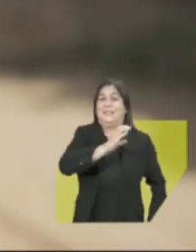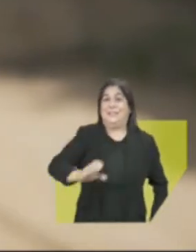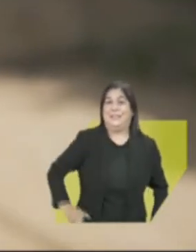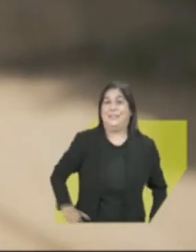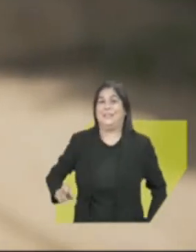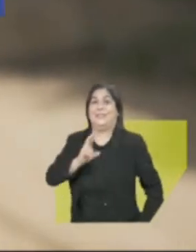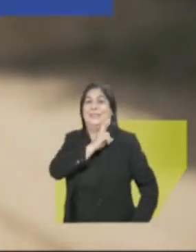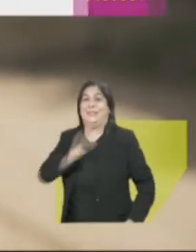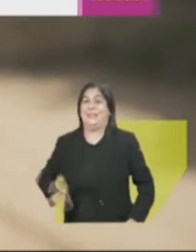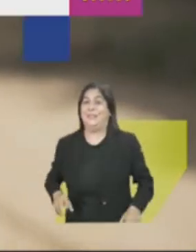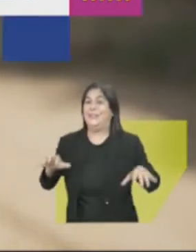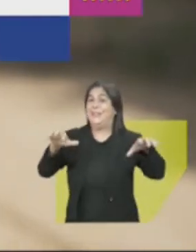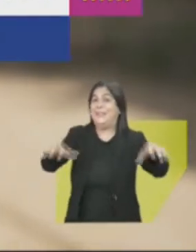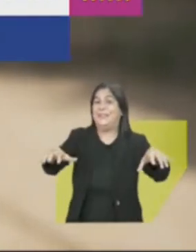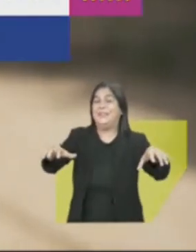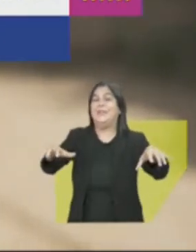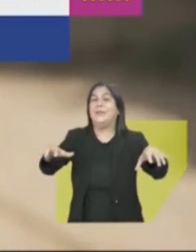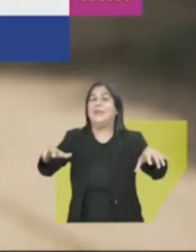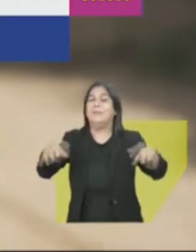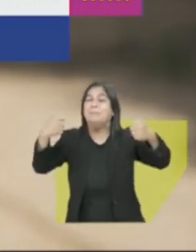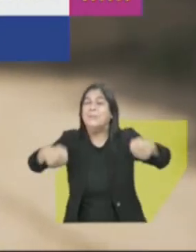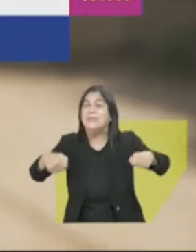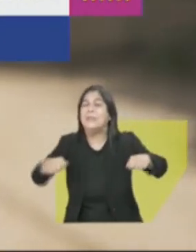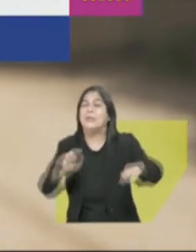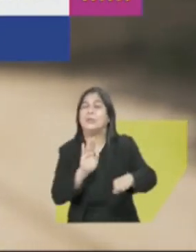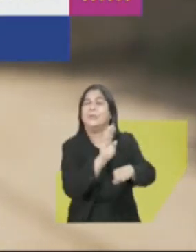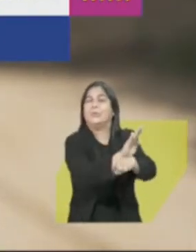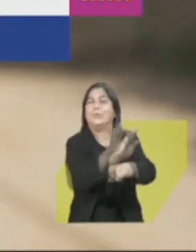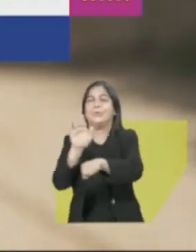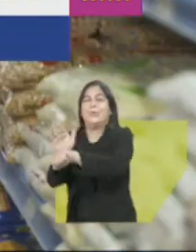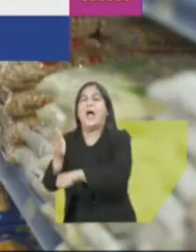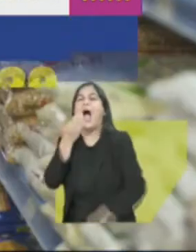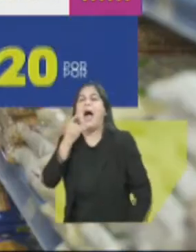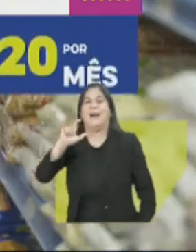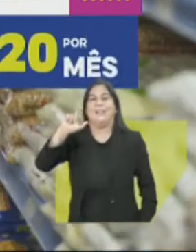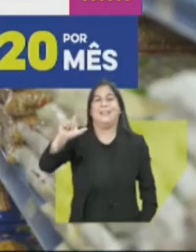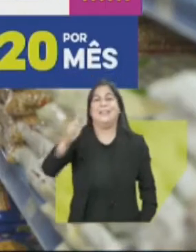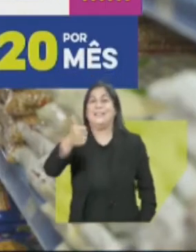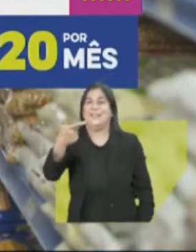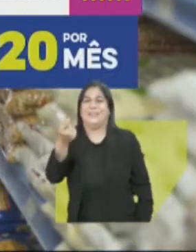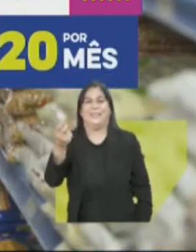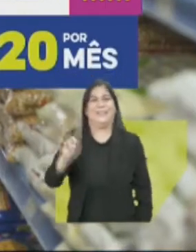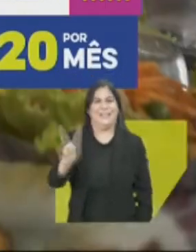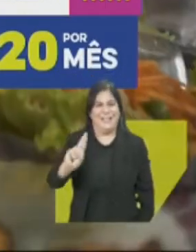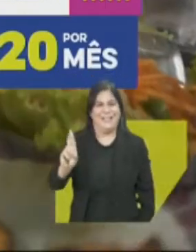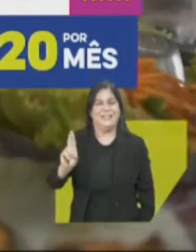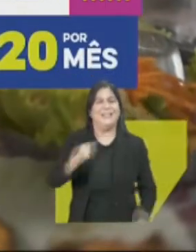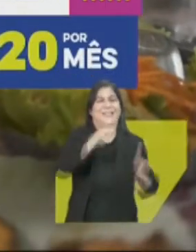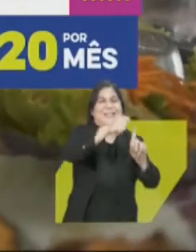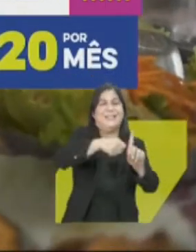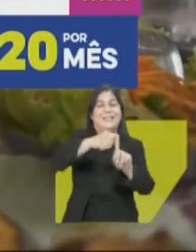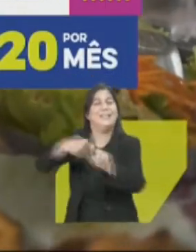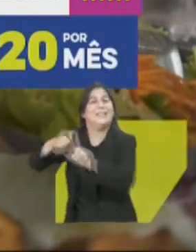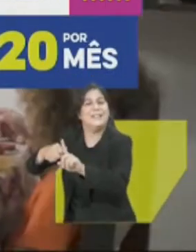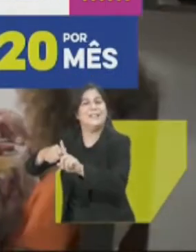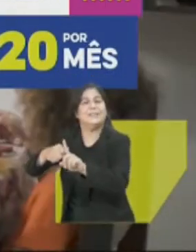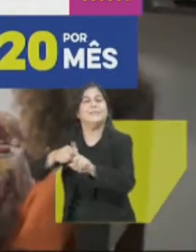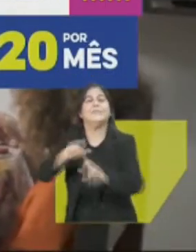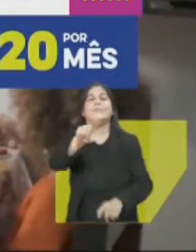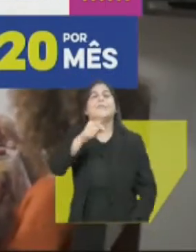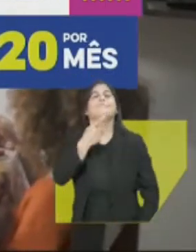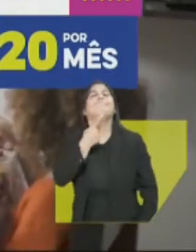Rangel que mais precisam serão contempladas pelo cartão Comida na Mesa, com crédito de R 120,00 por mês, para